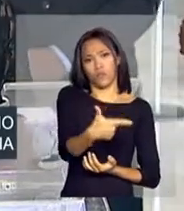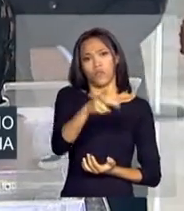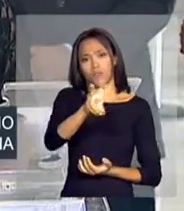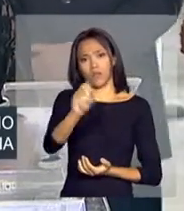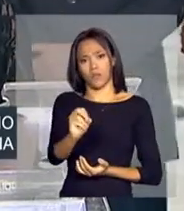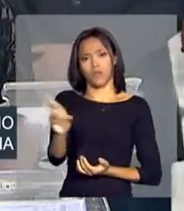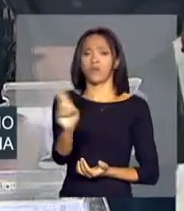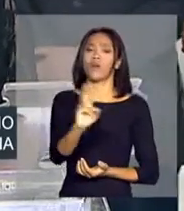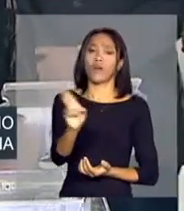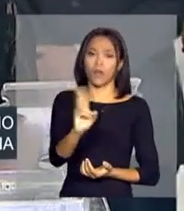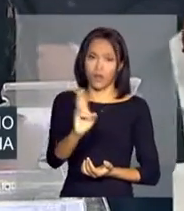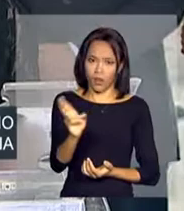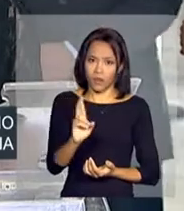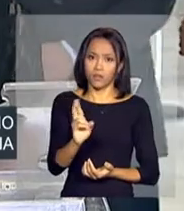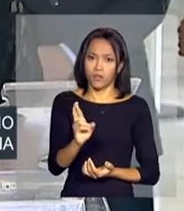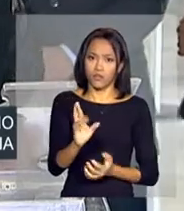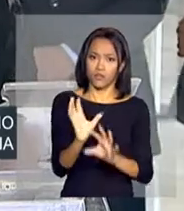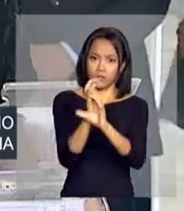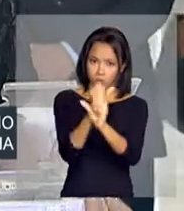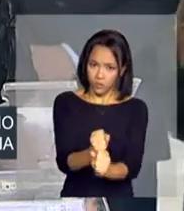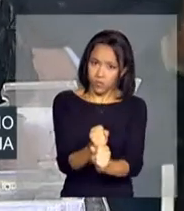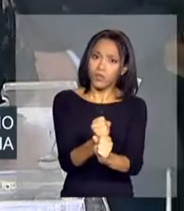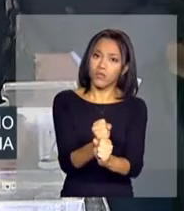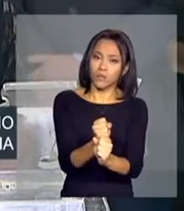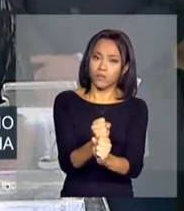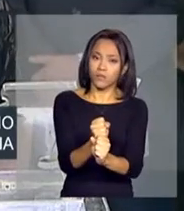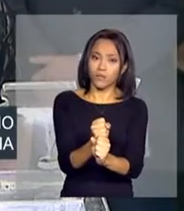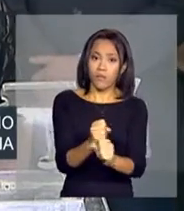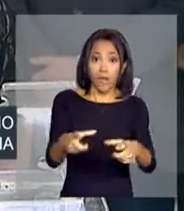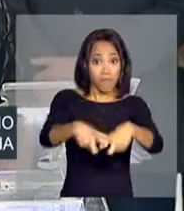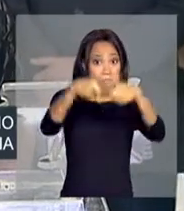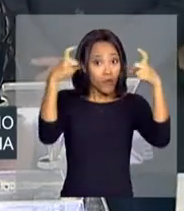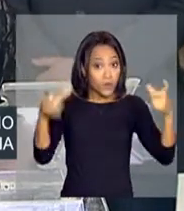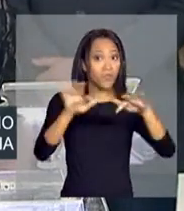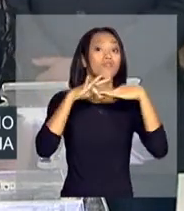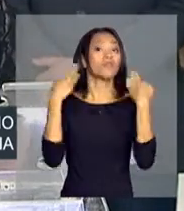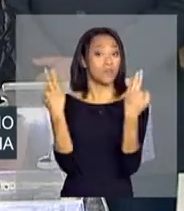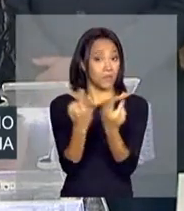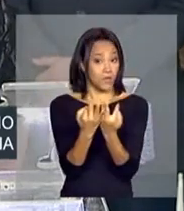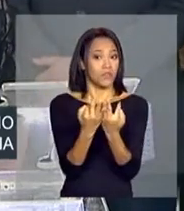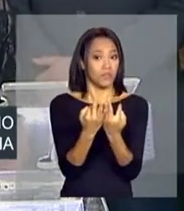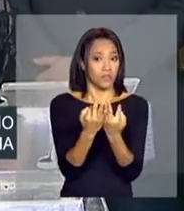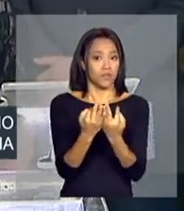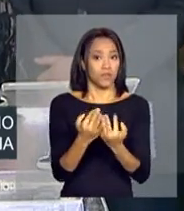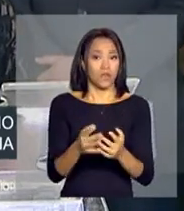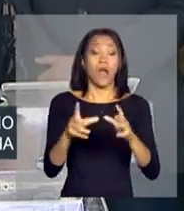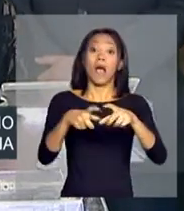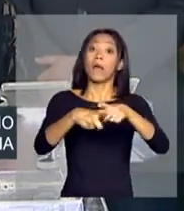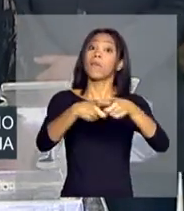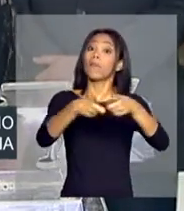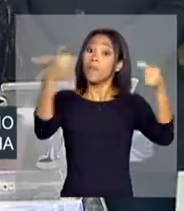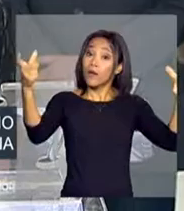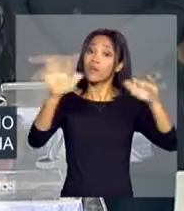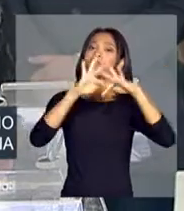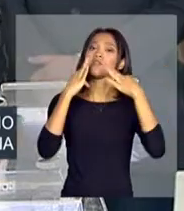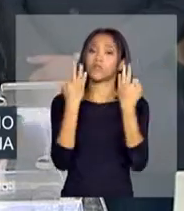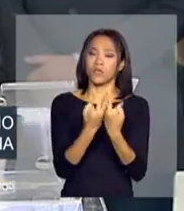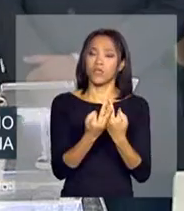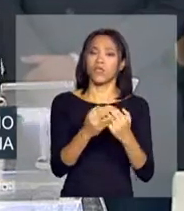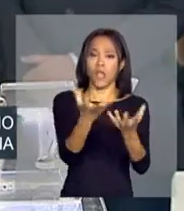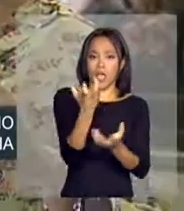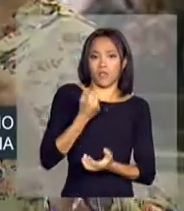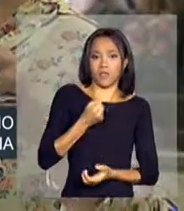de benefício. A maioria das famílias. A maioria das famílias, desculpa, isso mesmo. A maioria recebe R$ 250.